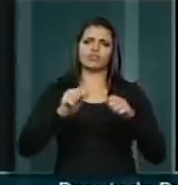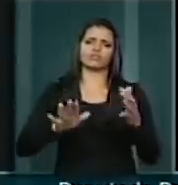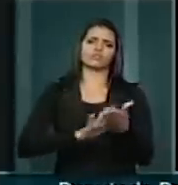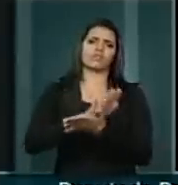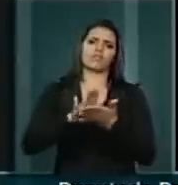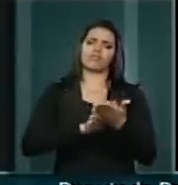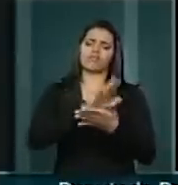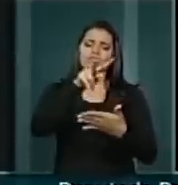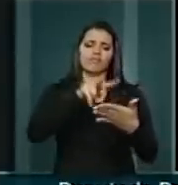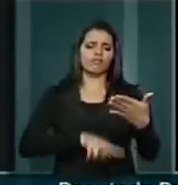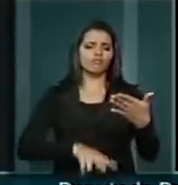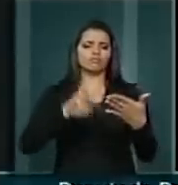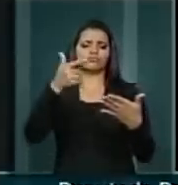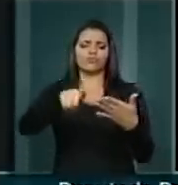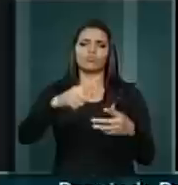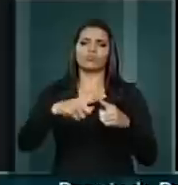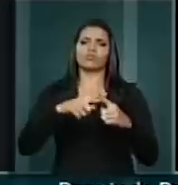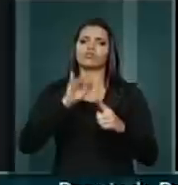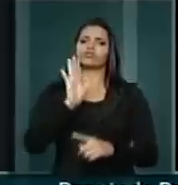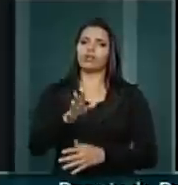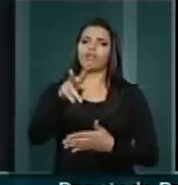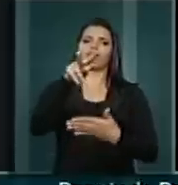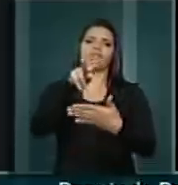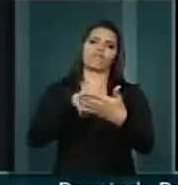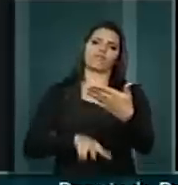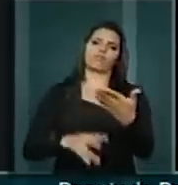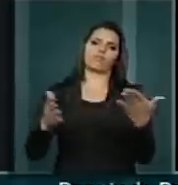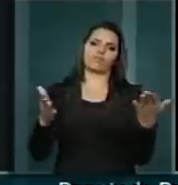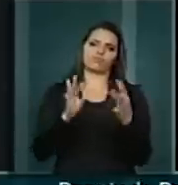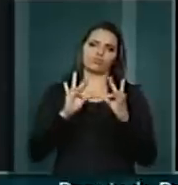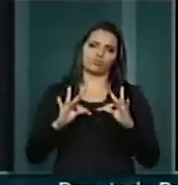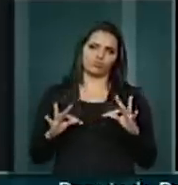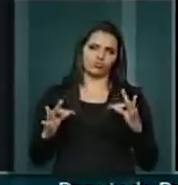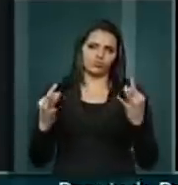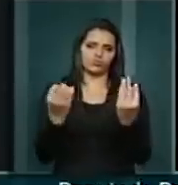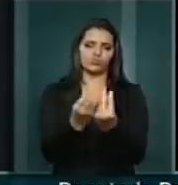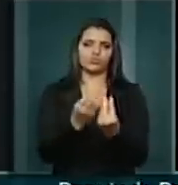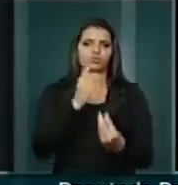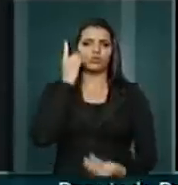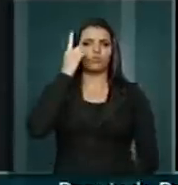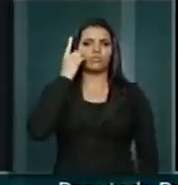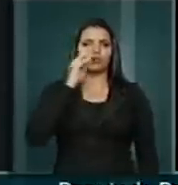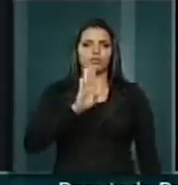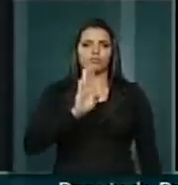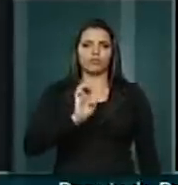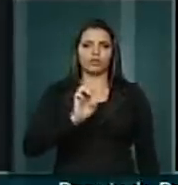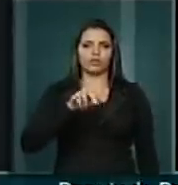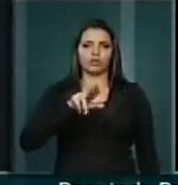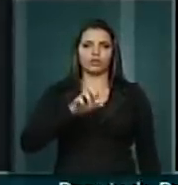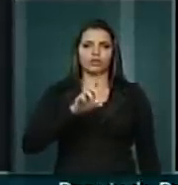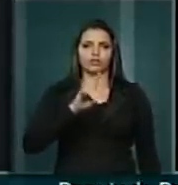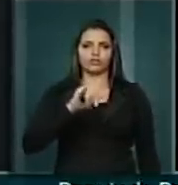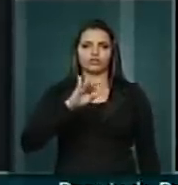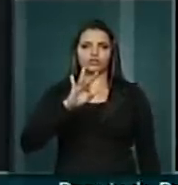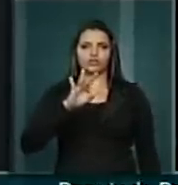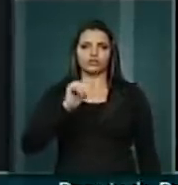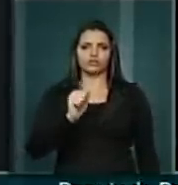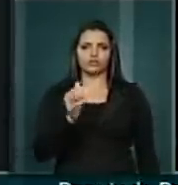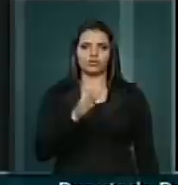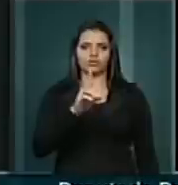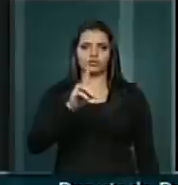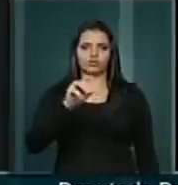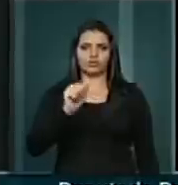ministro Gilberto Carvalho, já que a sua leitura foi feita na íntegra pela deputada Benedita da Silva, que, aliás, é uma